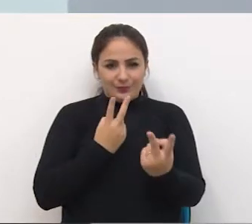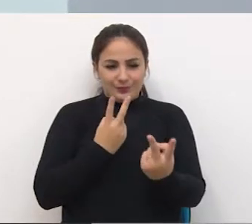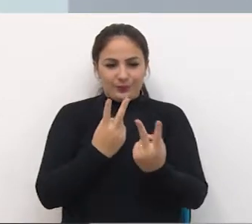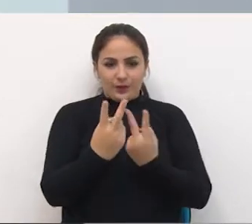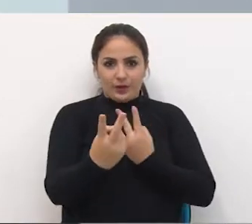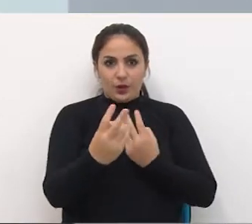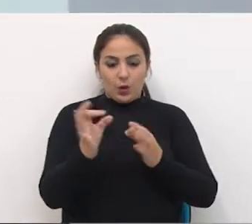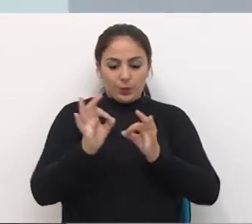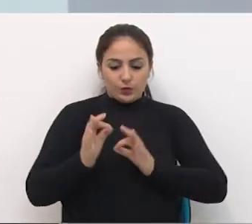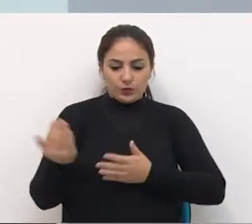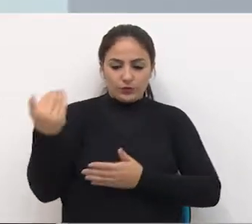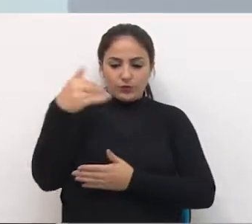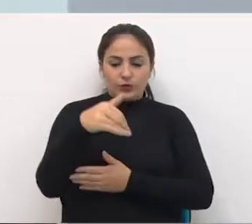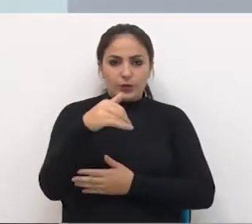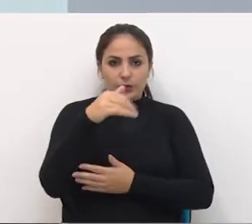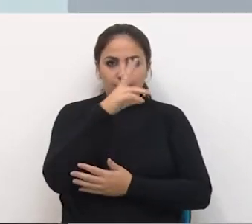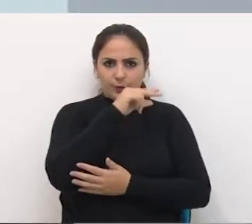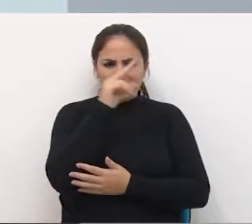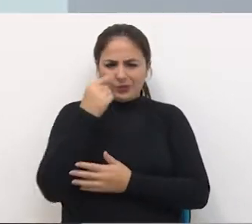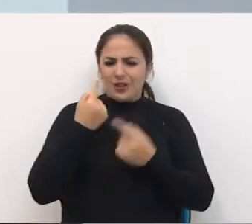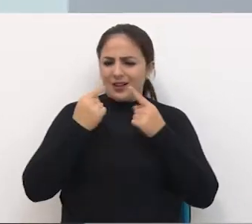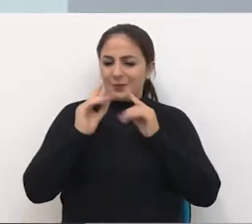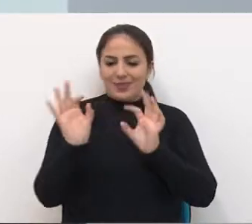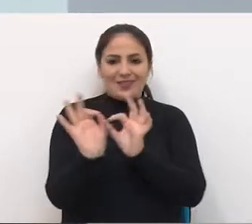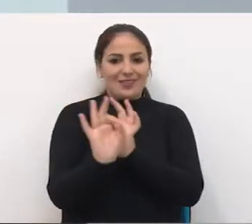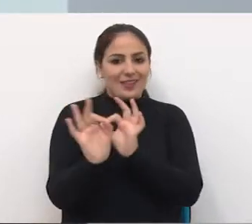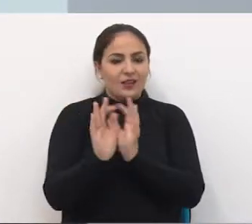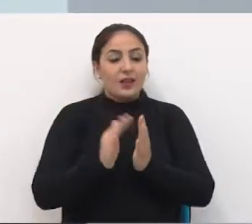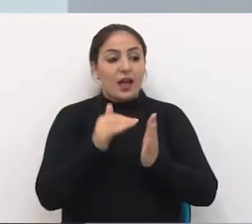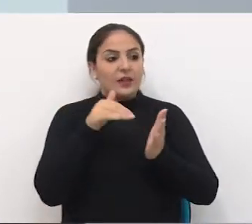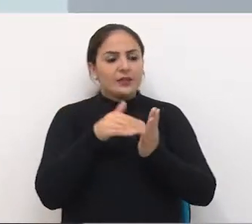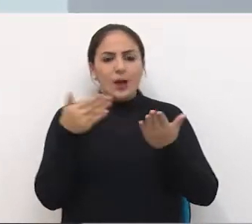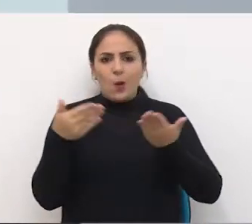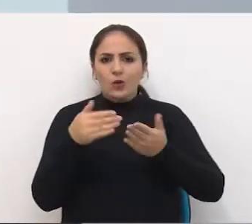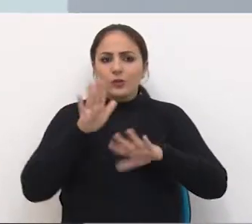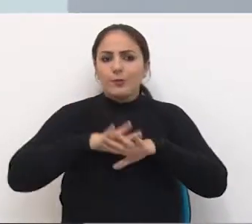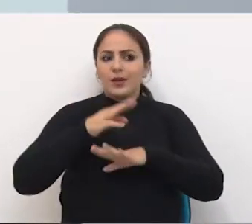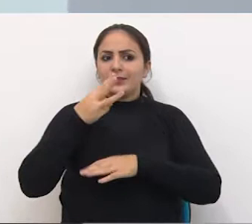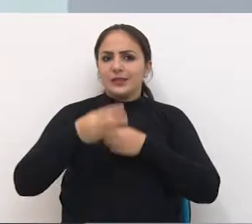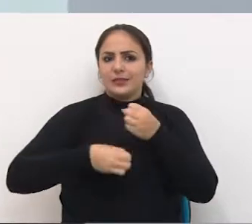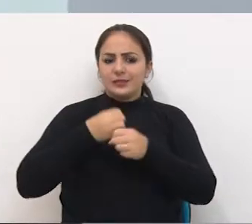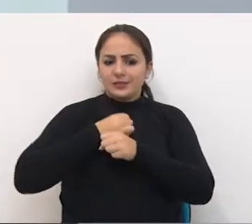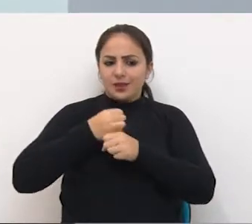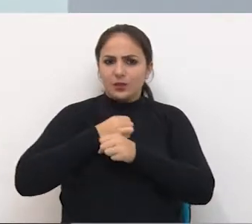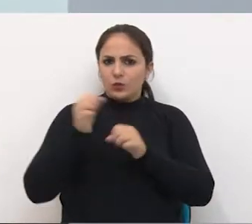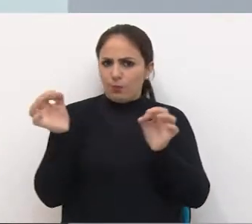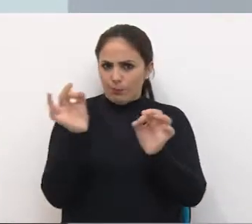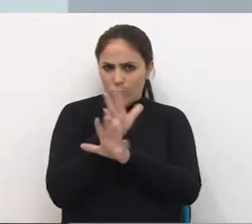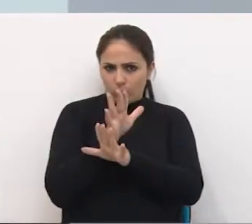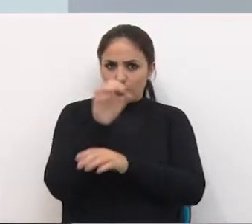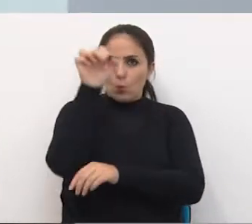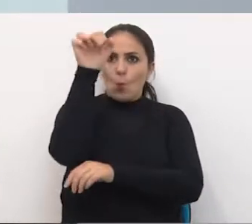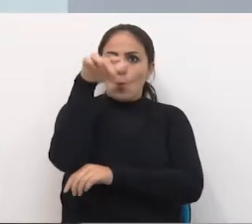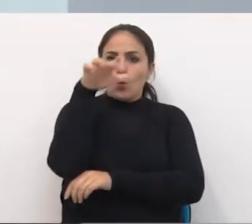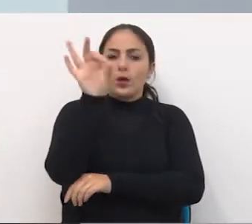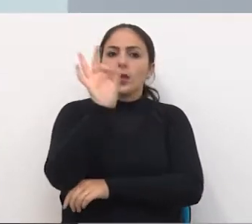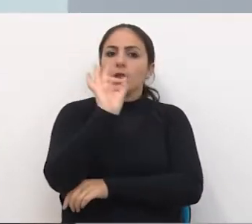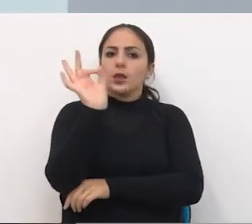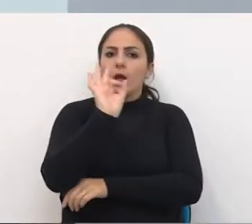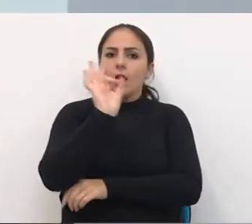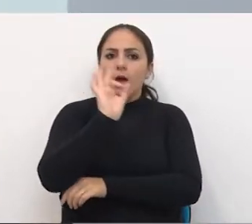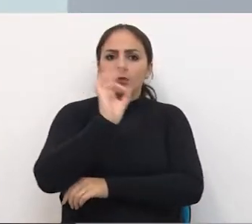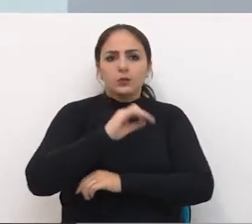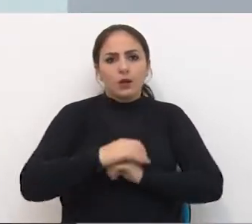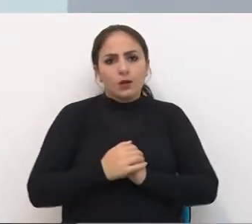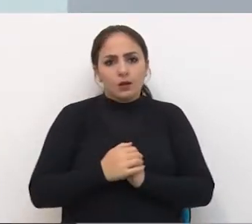o projeto veio para a prefeitura Ninguém reclamou do projeto que não tinha eliminação pública Até hoje, mais de três anos a obra construída A duplicação ali do adianto do